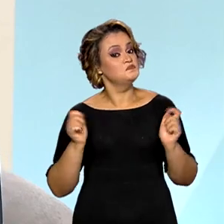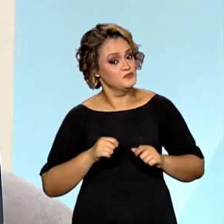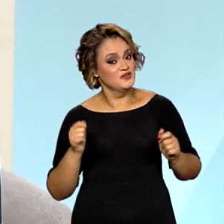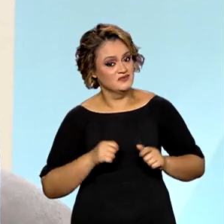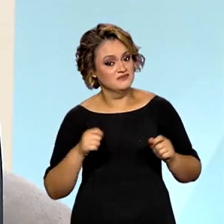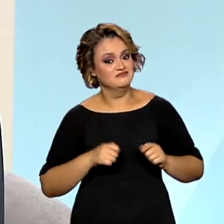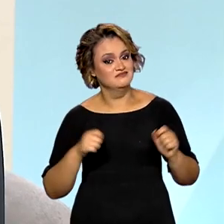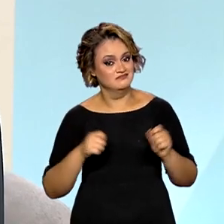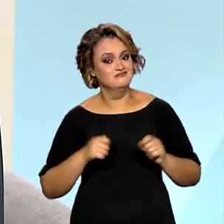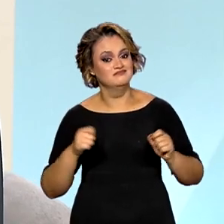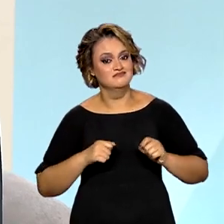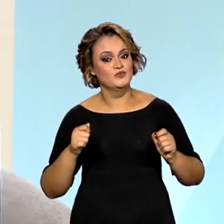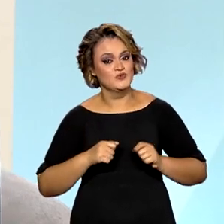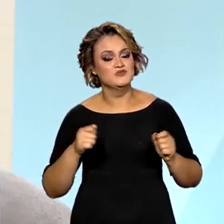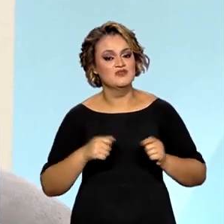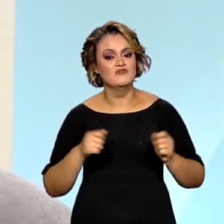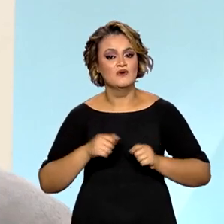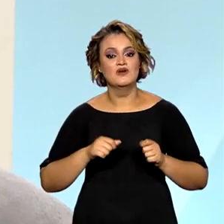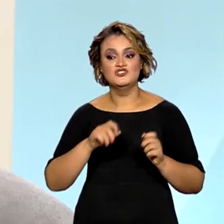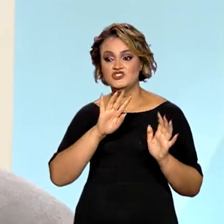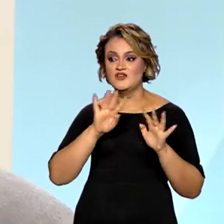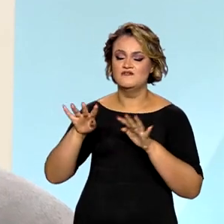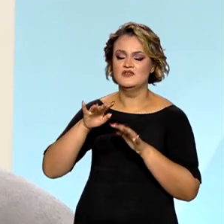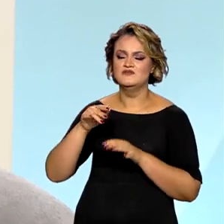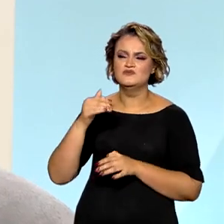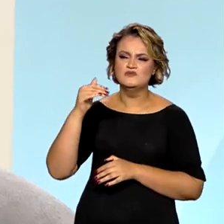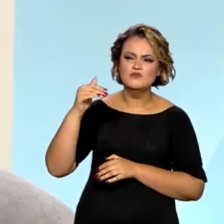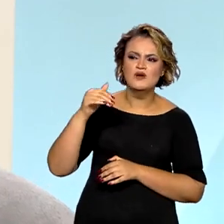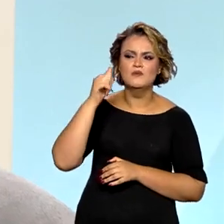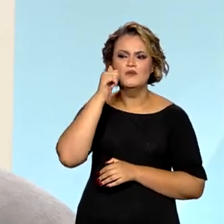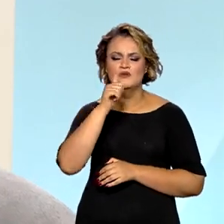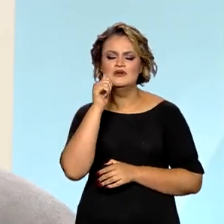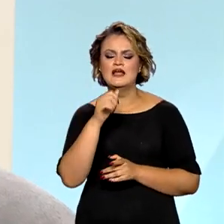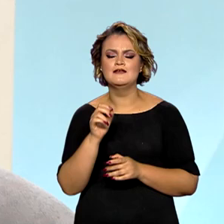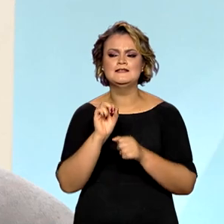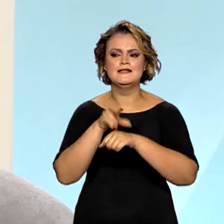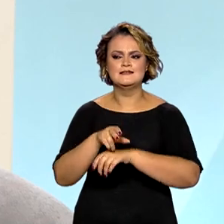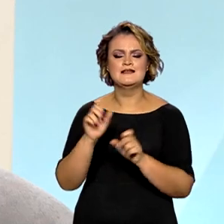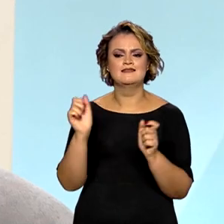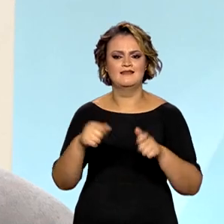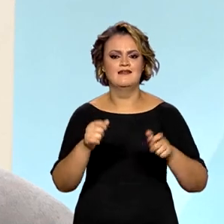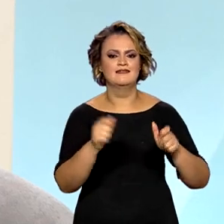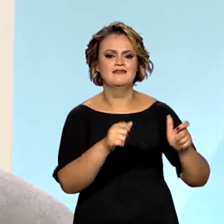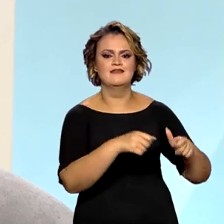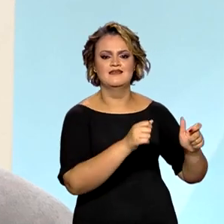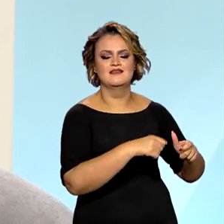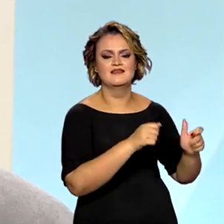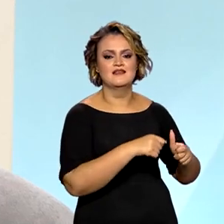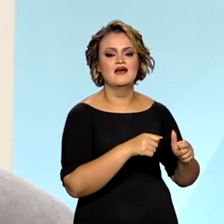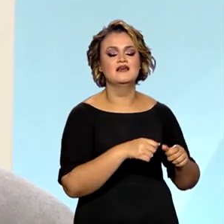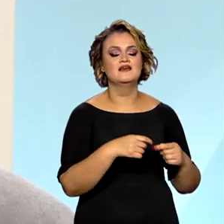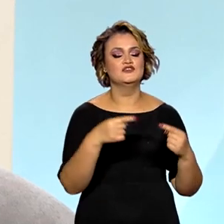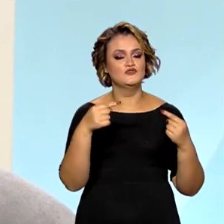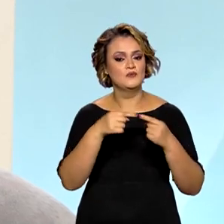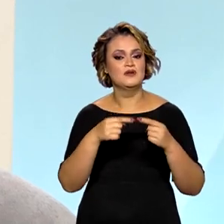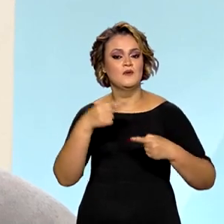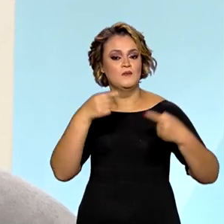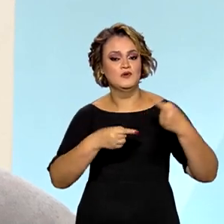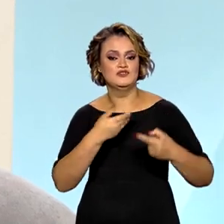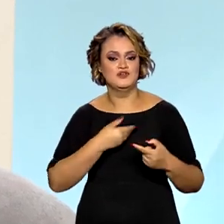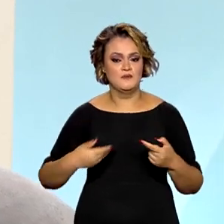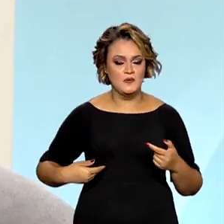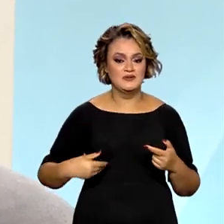tem cada vez mais aparecido no horizonte das mulheres e agora a gente está cada vez mais caminhando com políticas públicas e